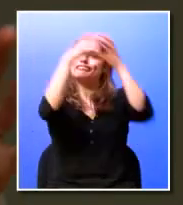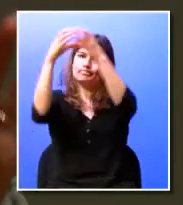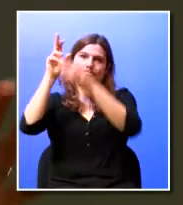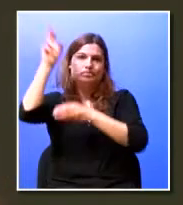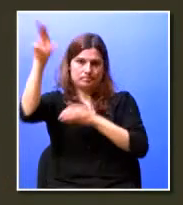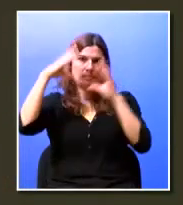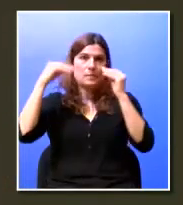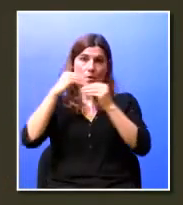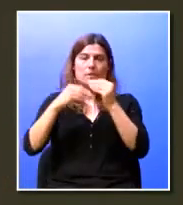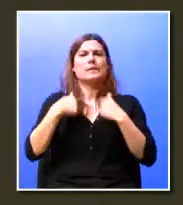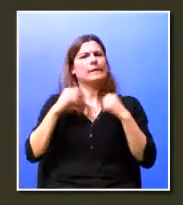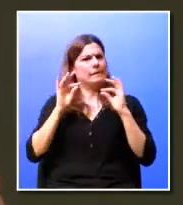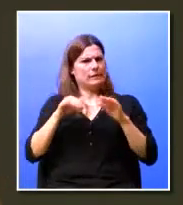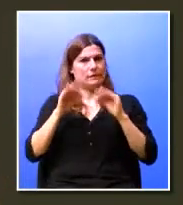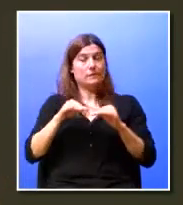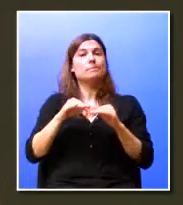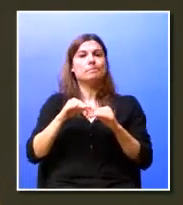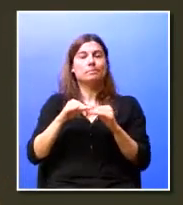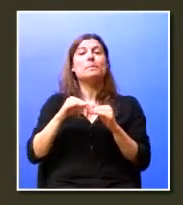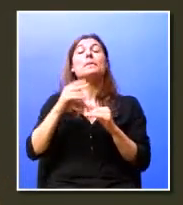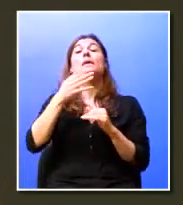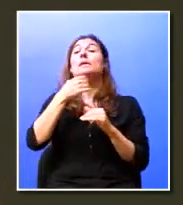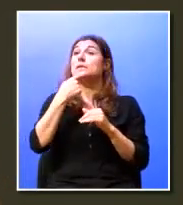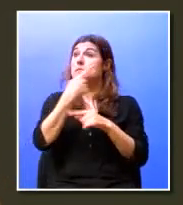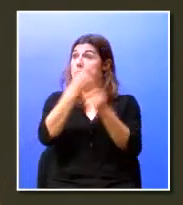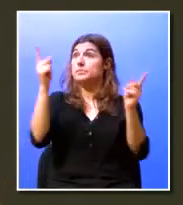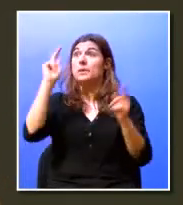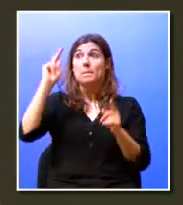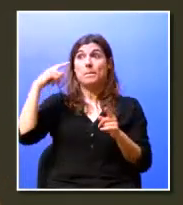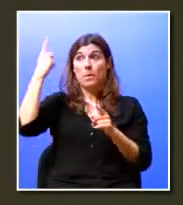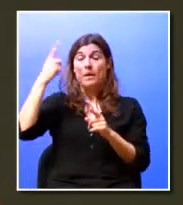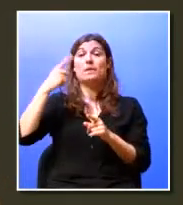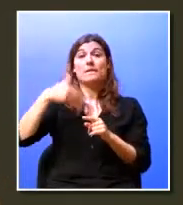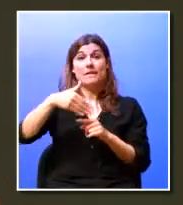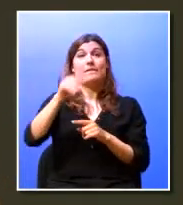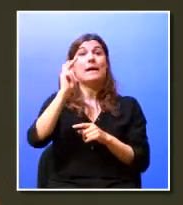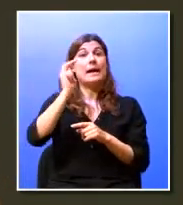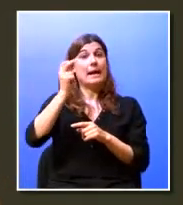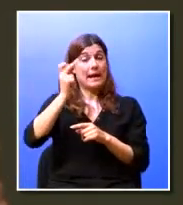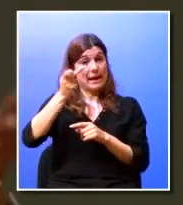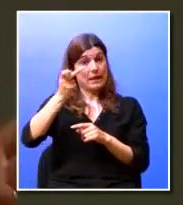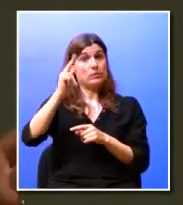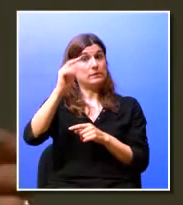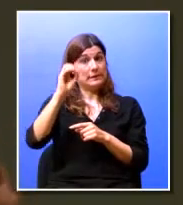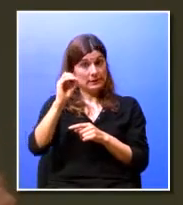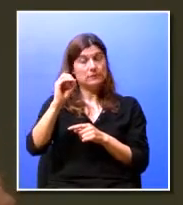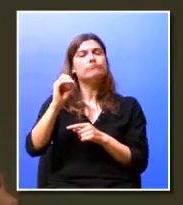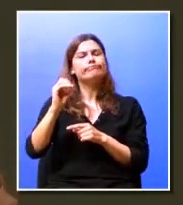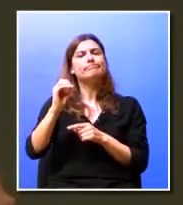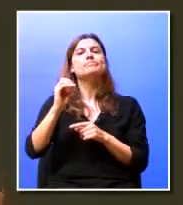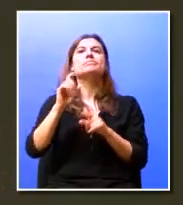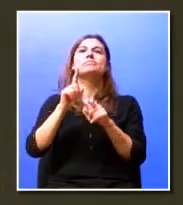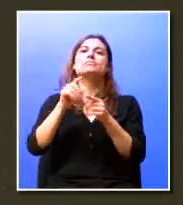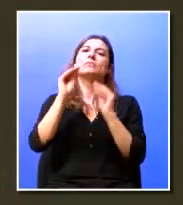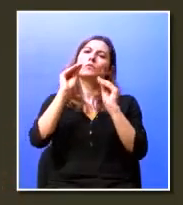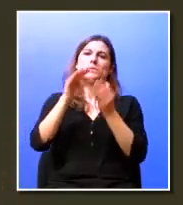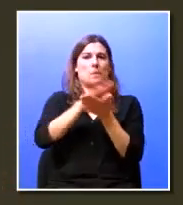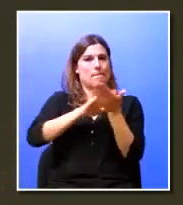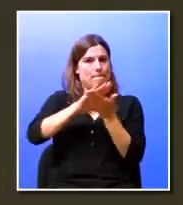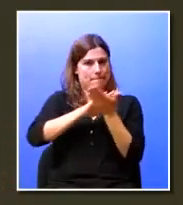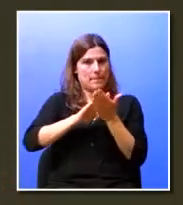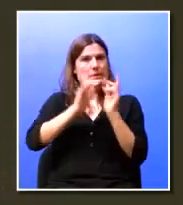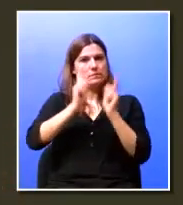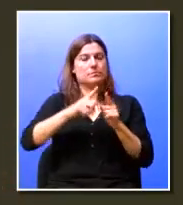Para terminar, quero referir que nós, para o ano, fazemos 30 anos de concretização, de formação básica de